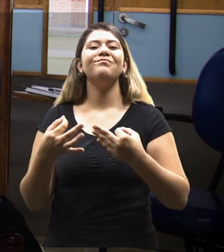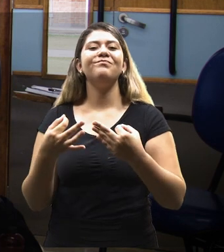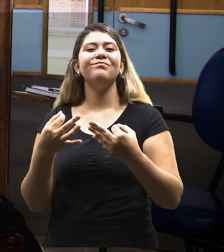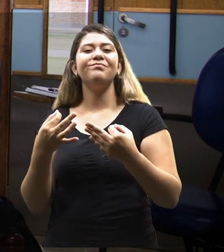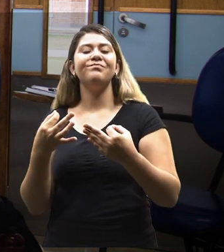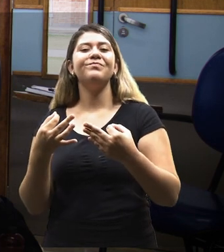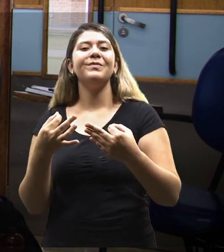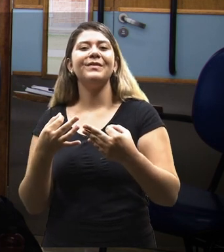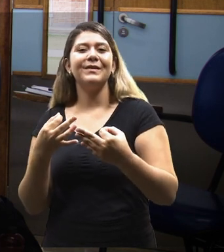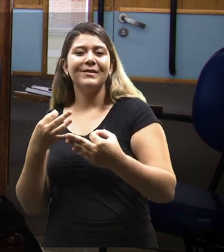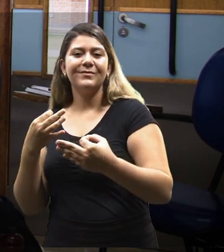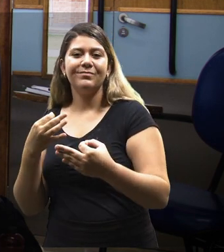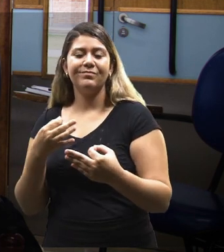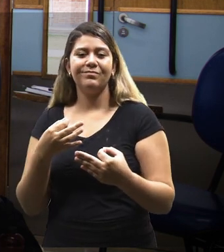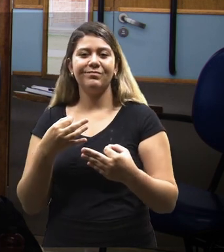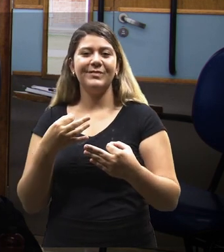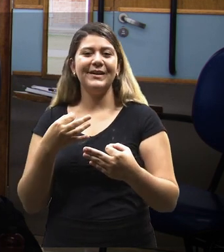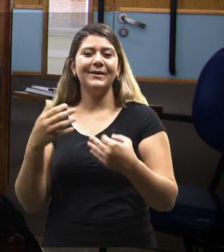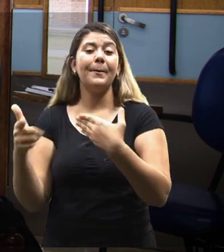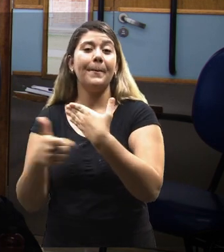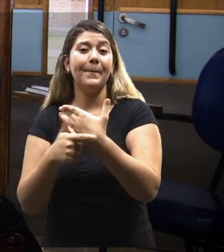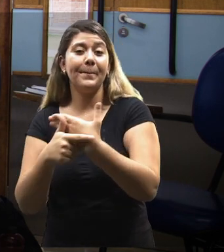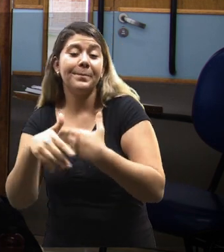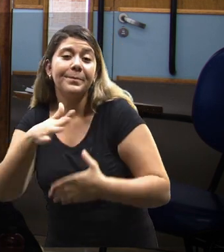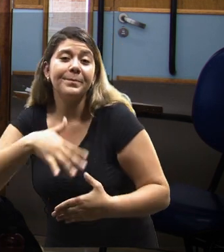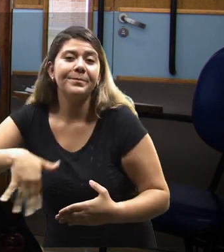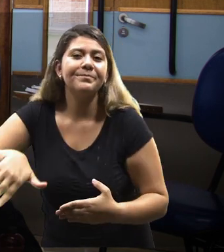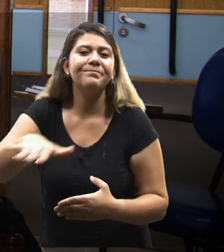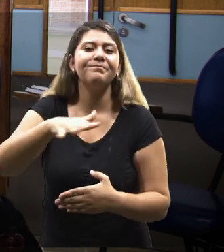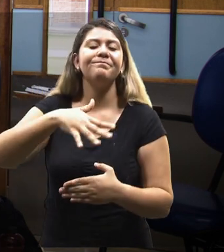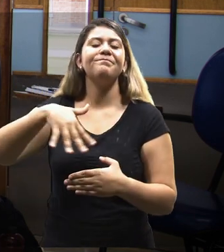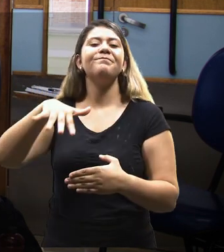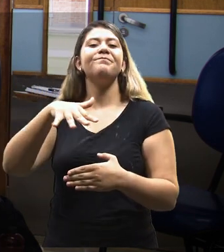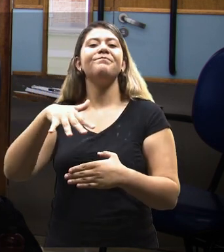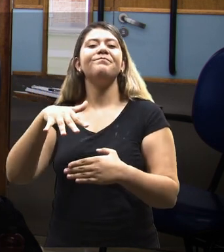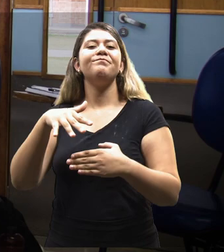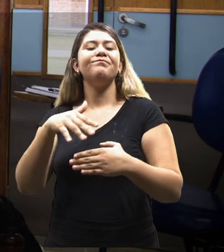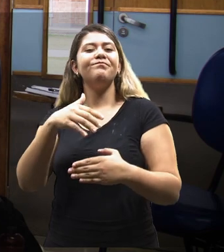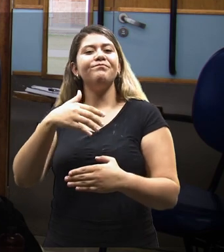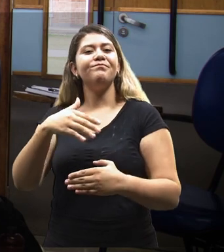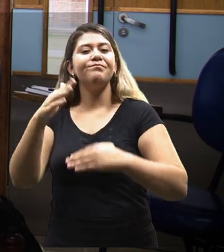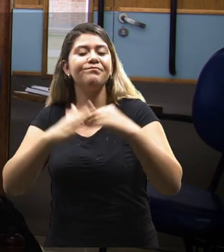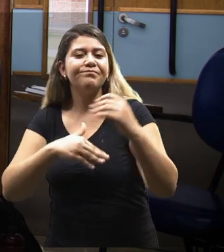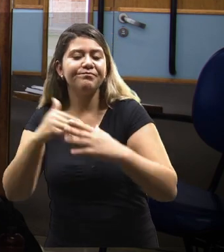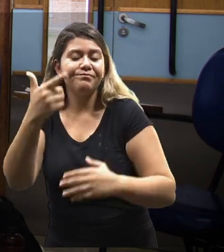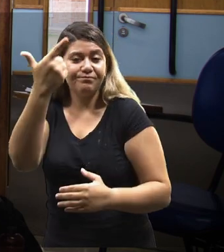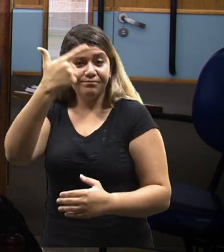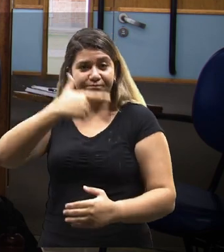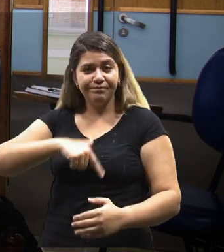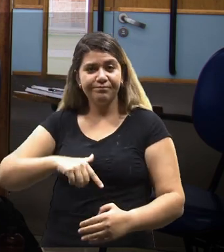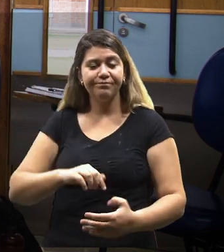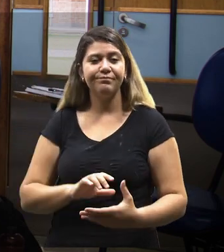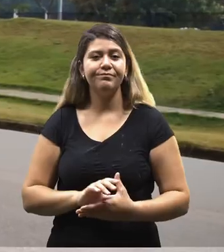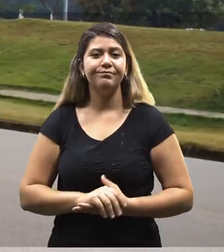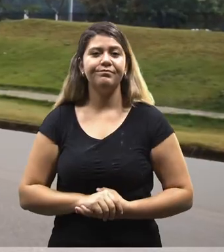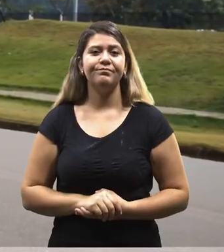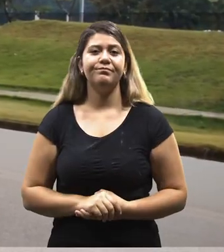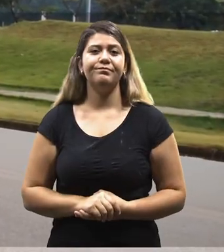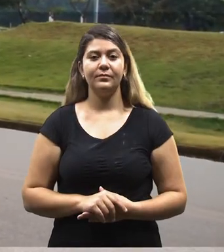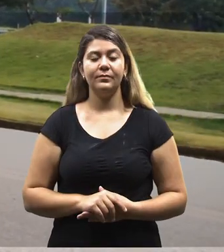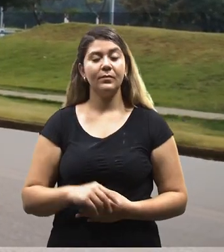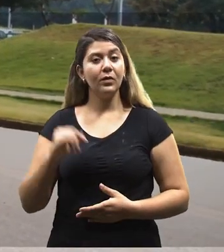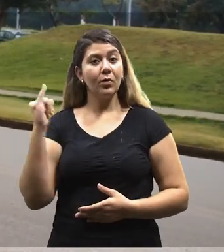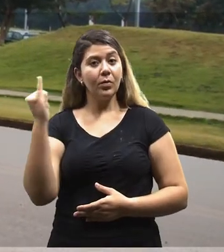crítica e comunicativa em relação ao papel da área para o exercício concreto da